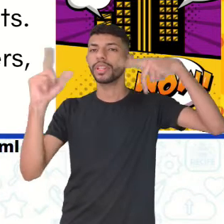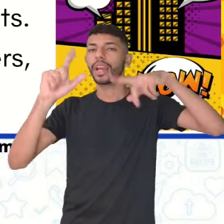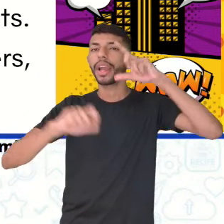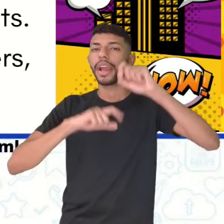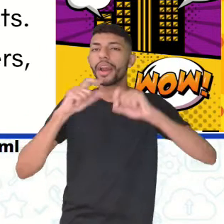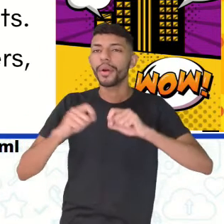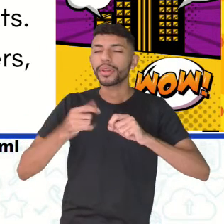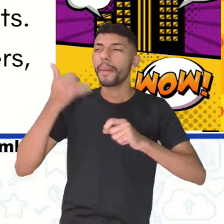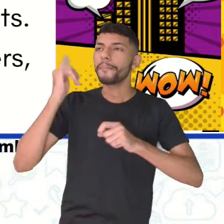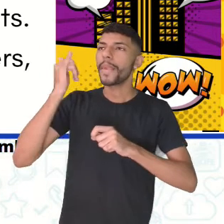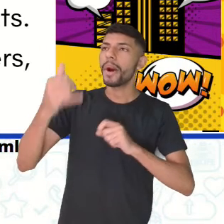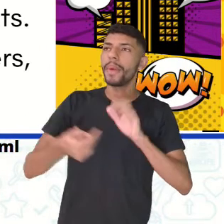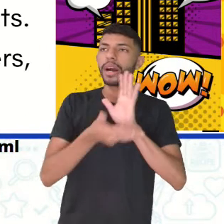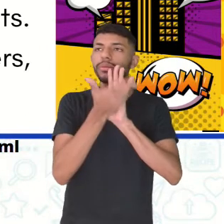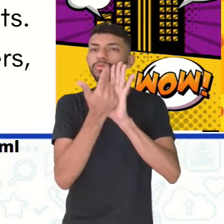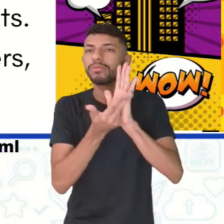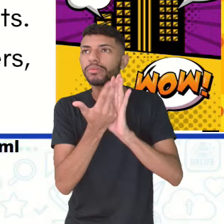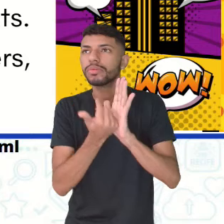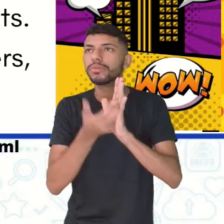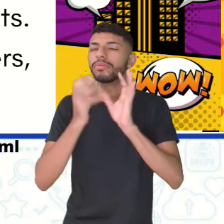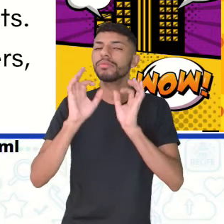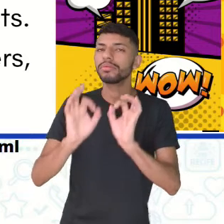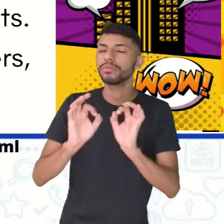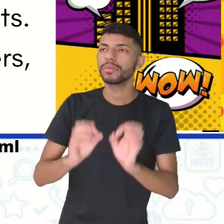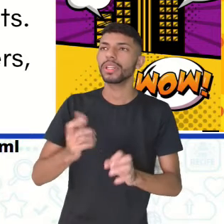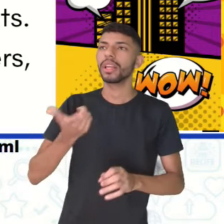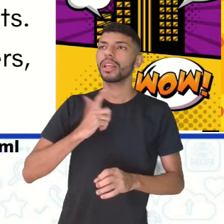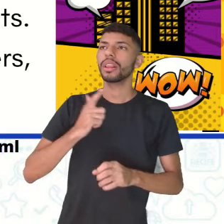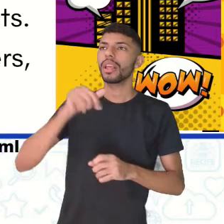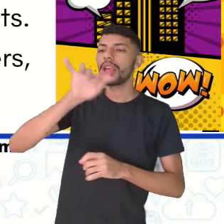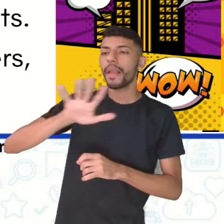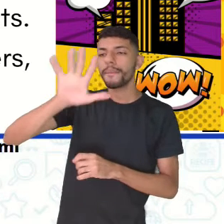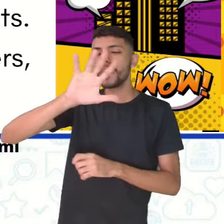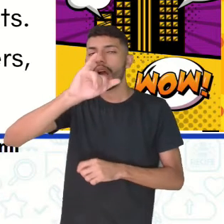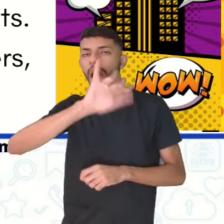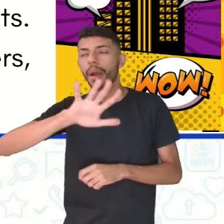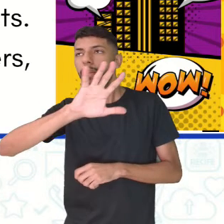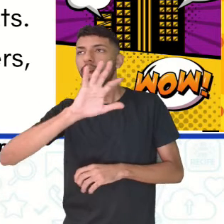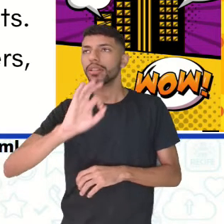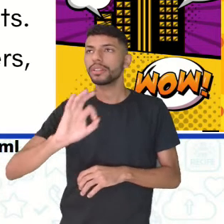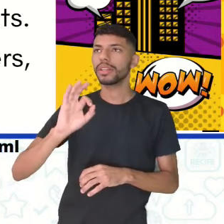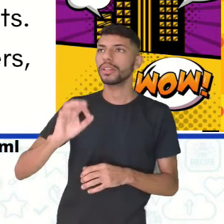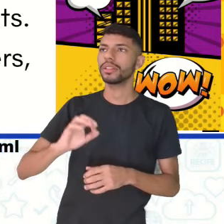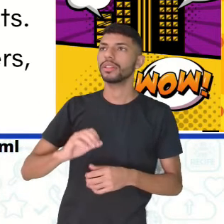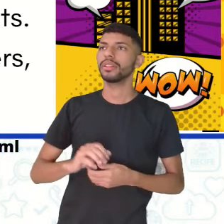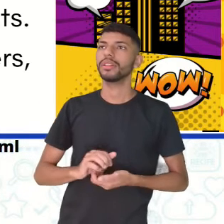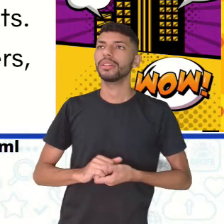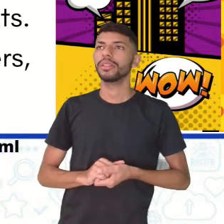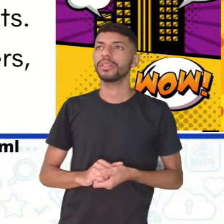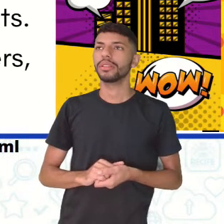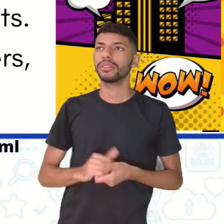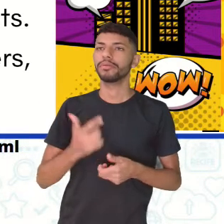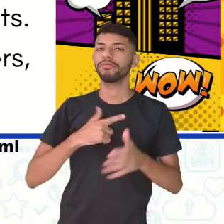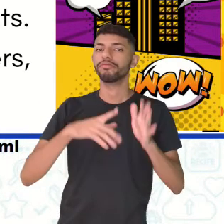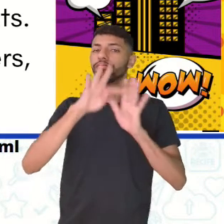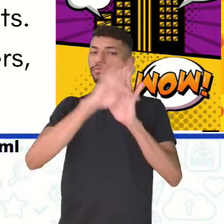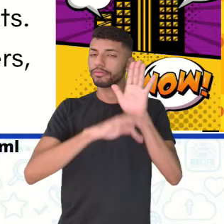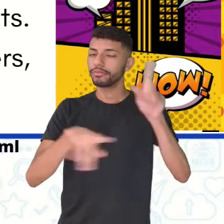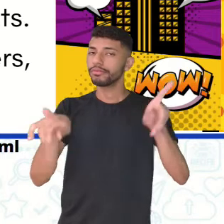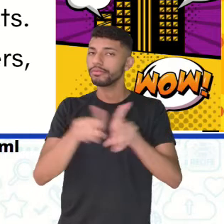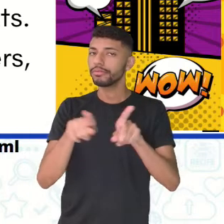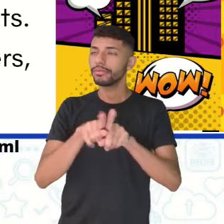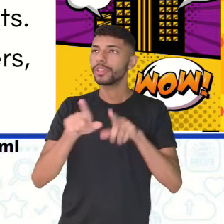gráficas, ou seja, é uma historinha que tem imagens, tá? Narrativas gráficas compostas por textos e imagens.